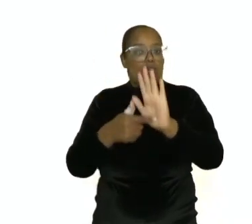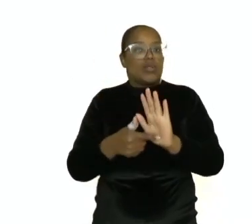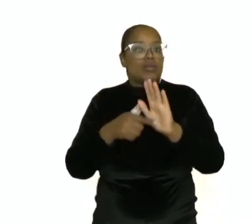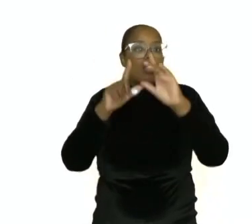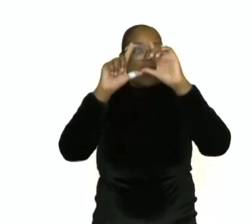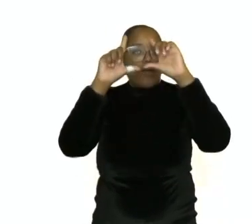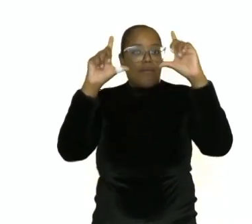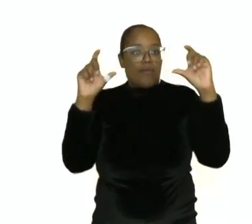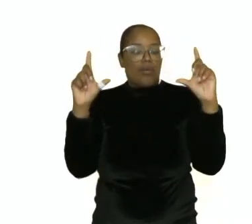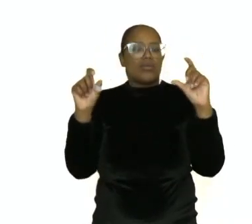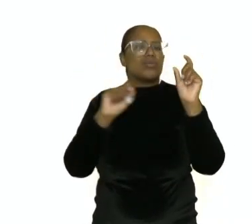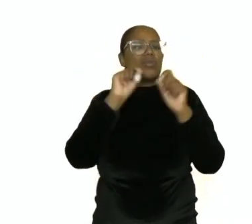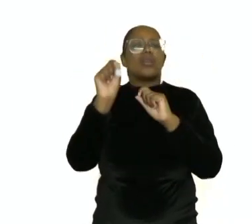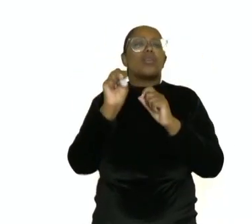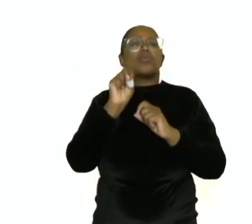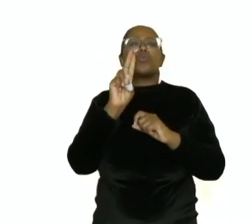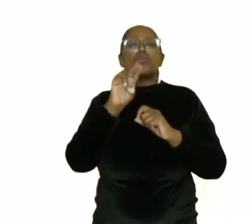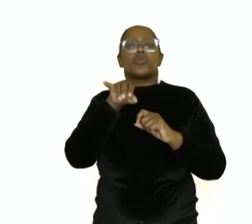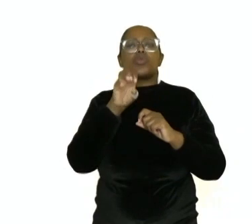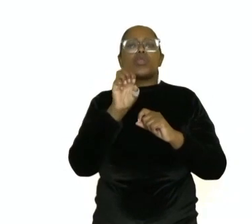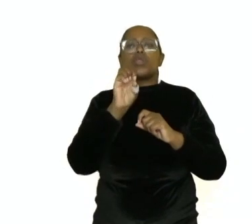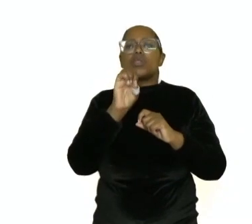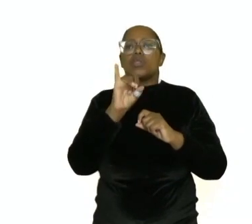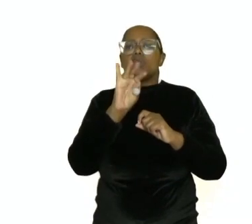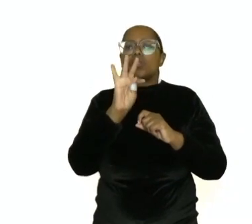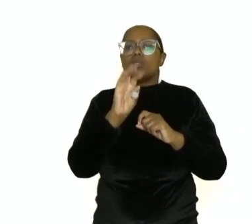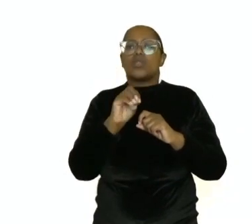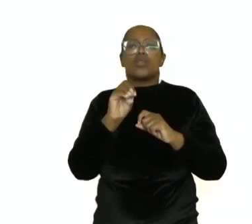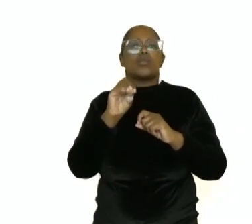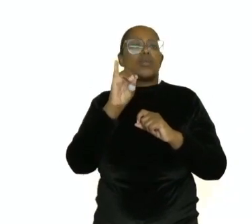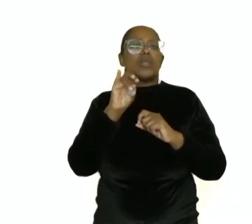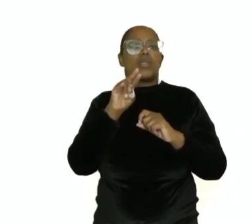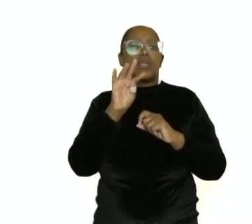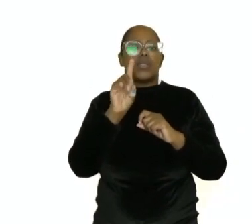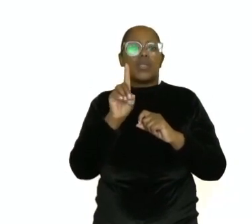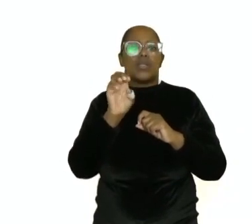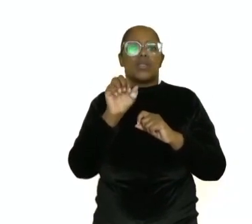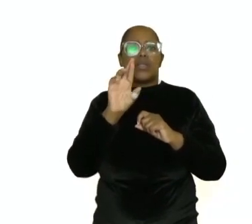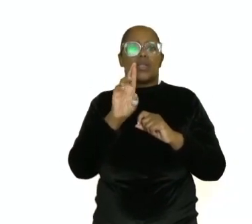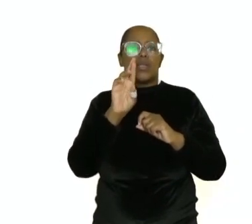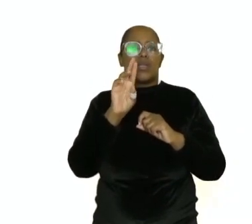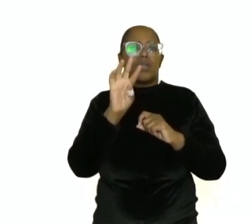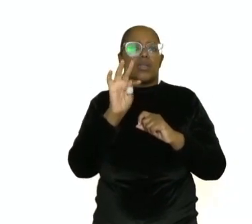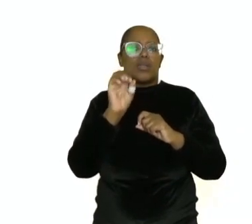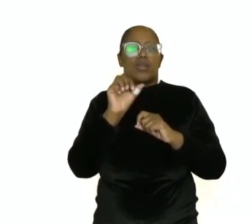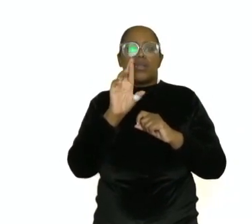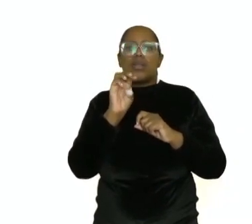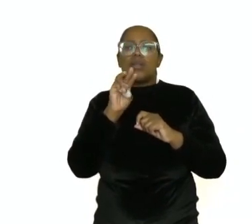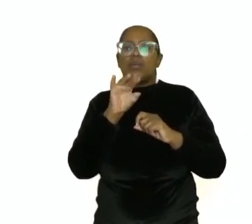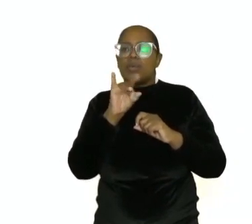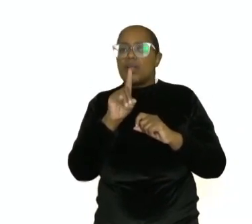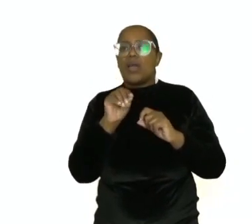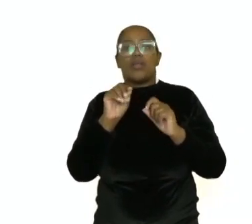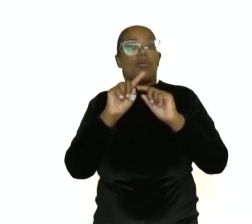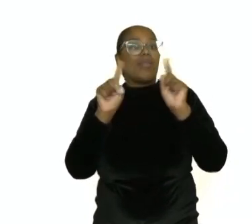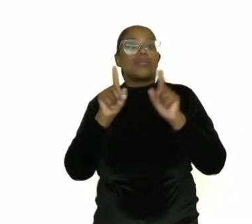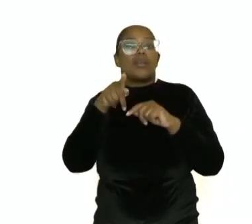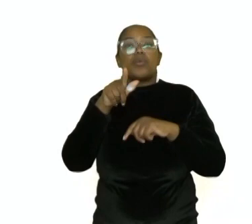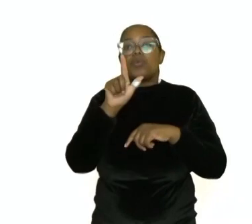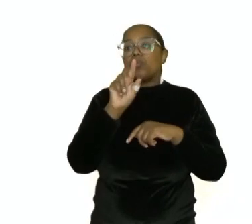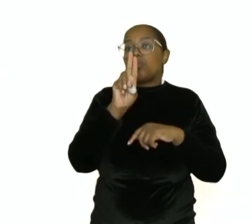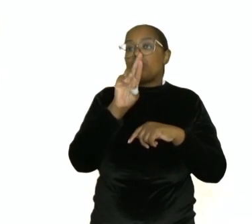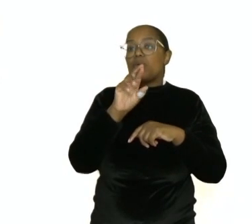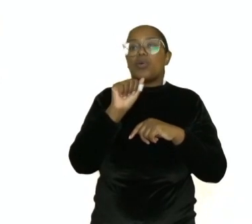Nesse caso sim. Quem é o sujeito do cartaz? É um sujeito indeterminado. Ele está no singular ou plural? Aqui ele está no singular. Mas e as